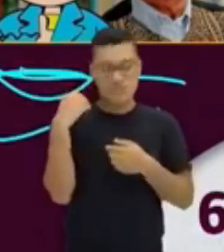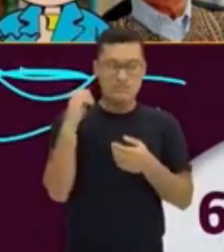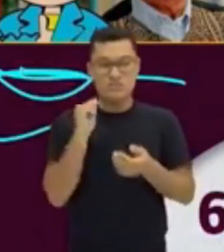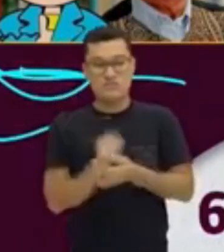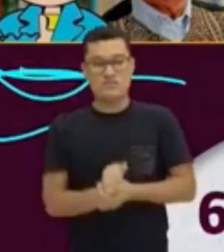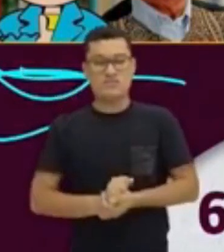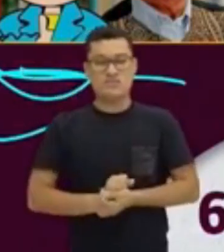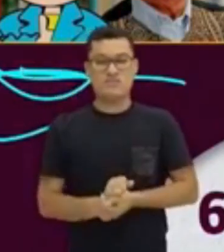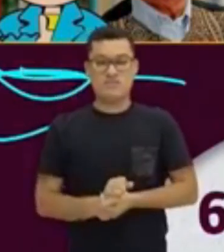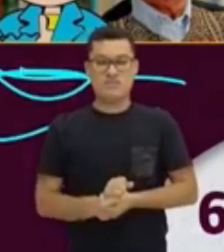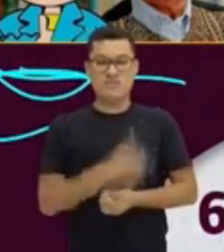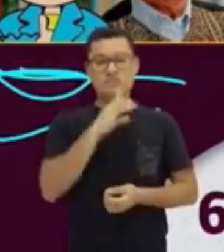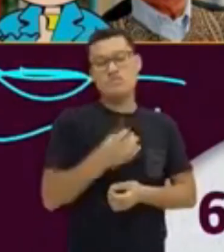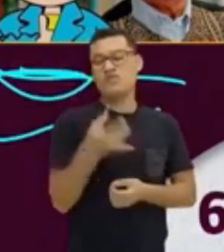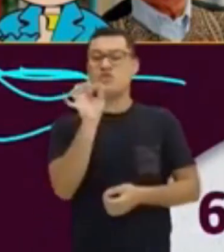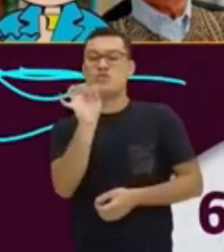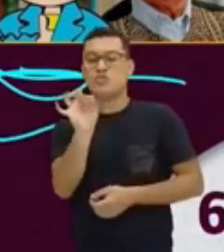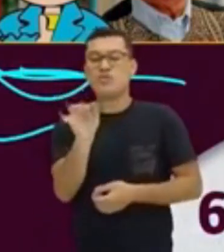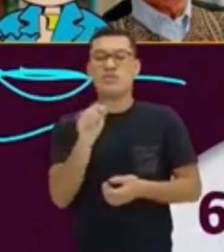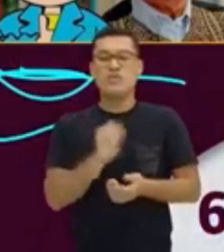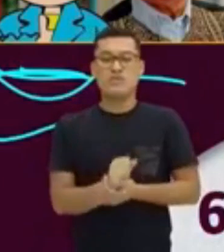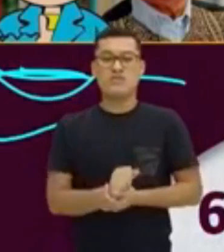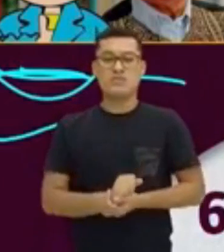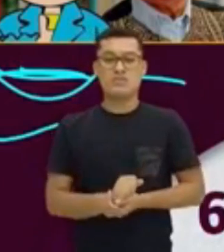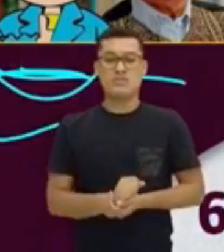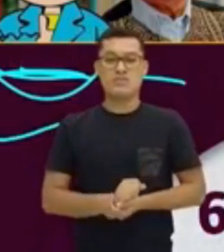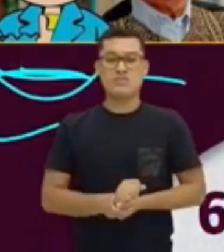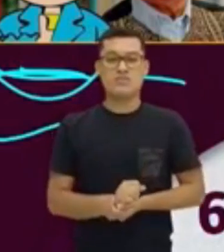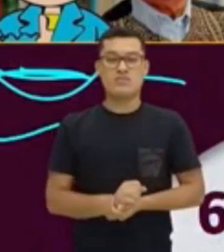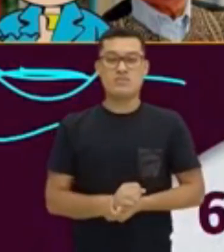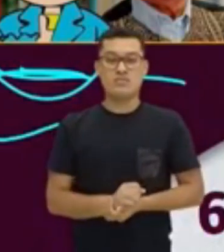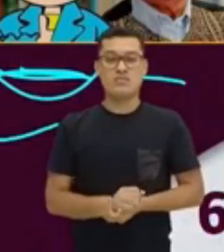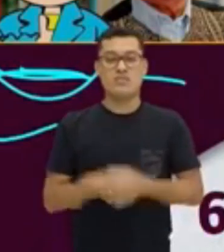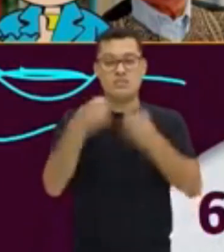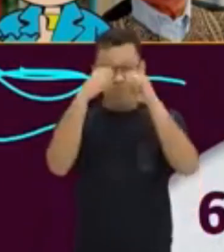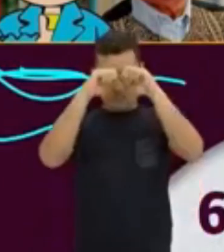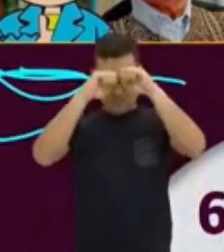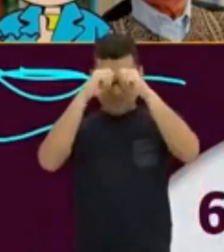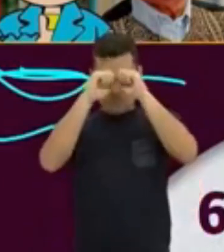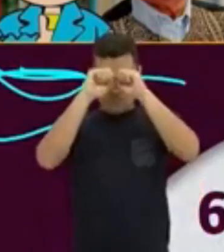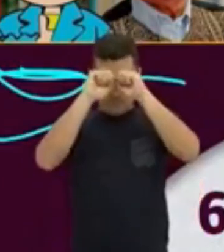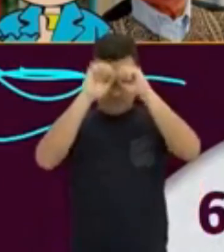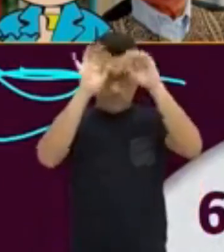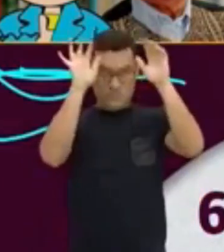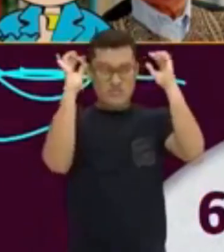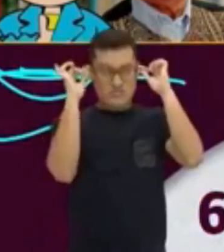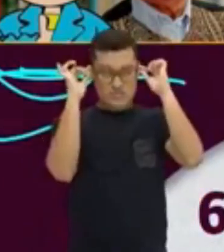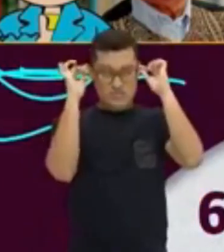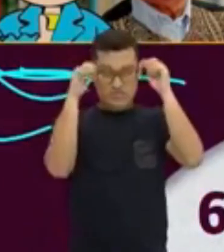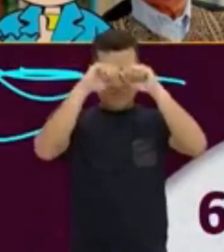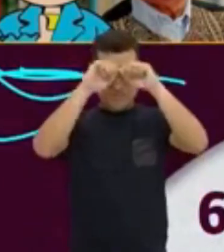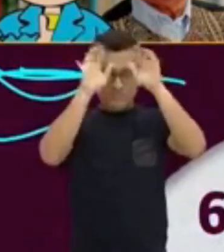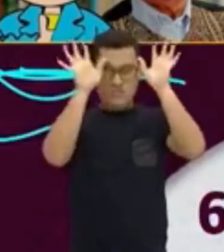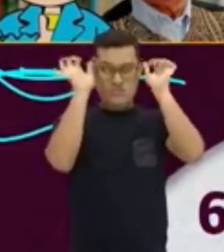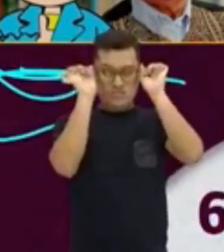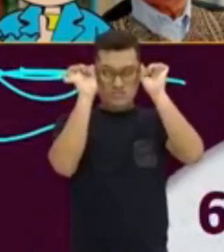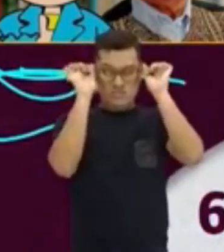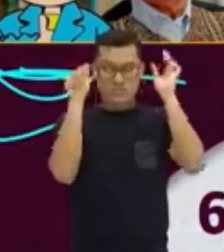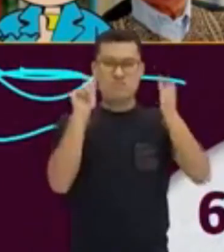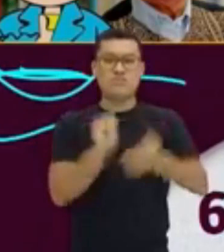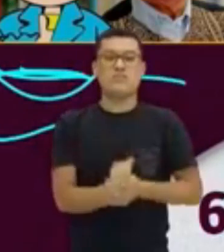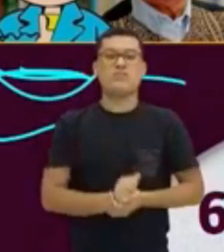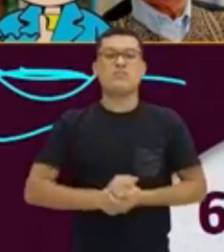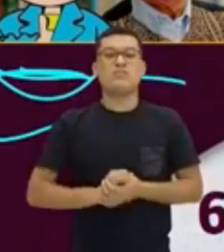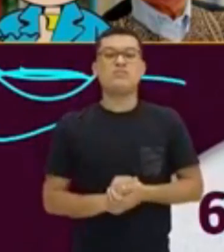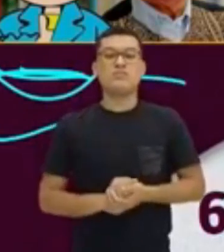say. Ele diz o quê? This is Ziraldo. Este é Ziraldo. Leiter também.